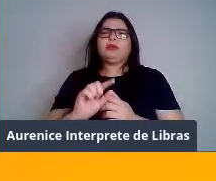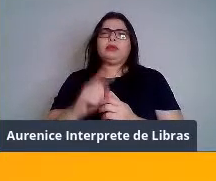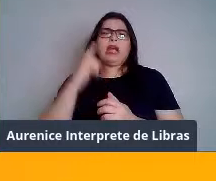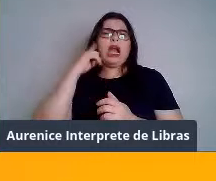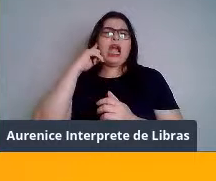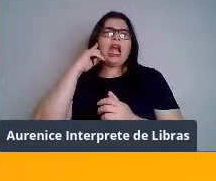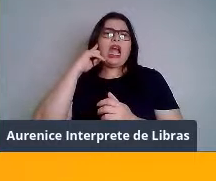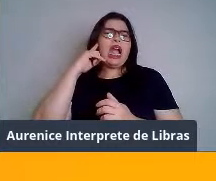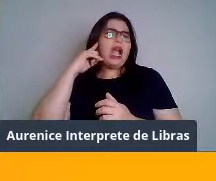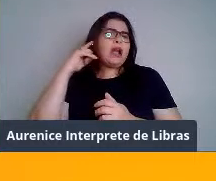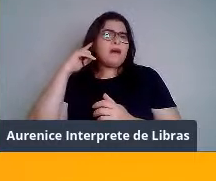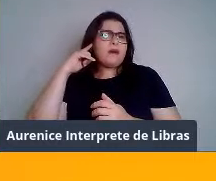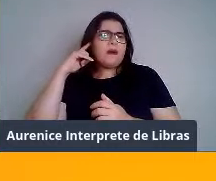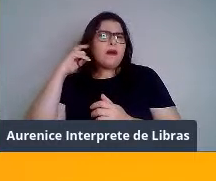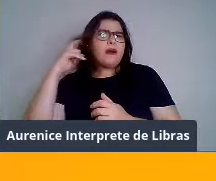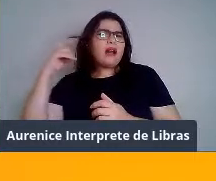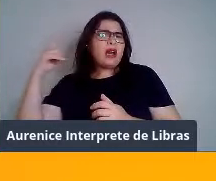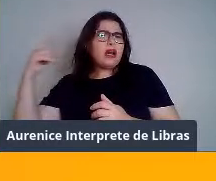semelhança...